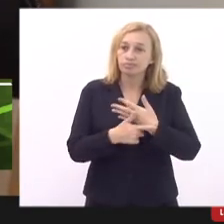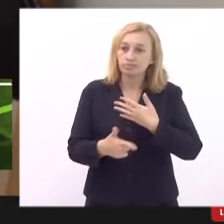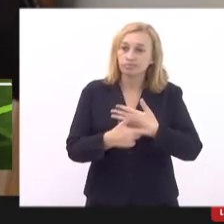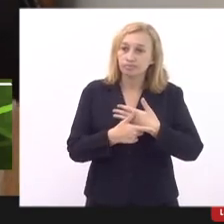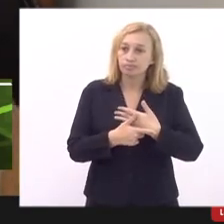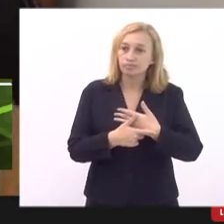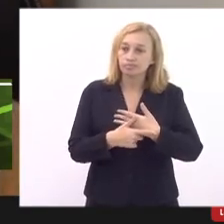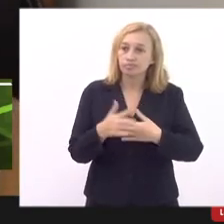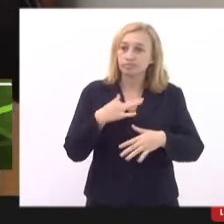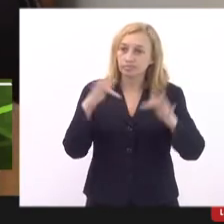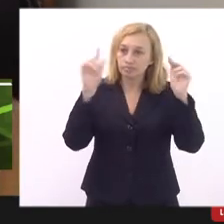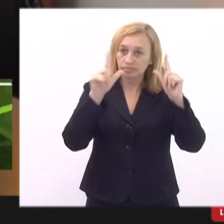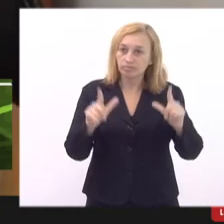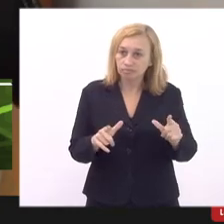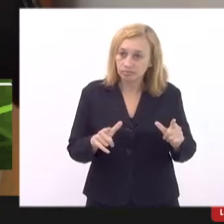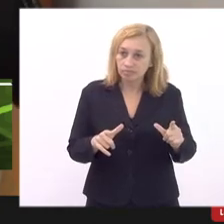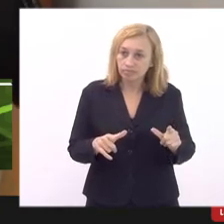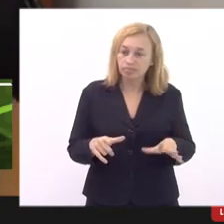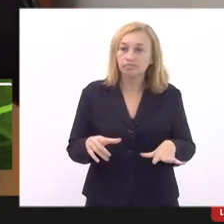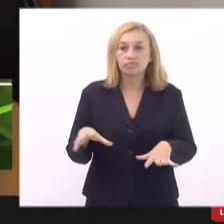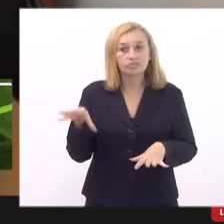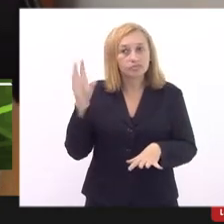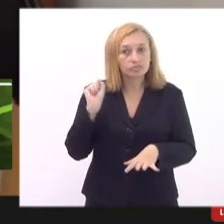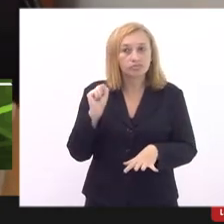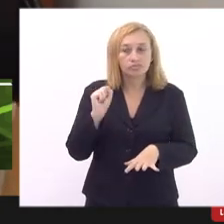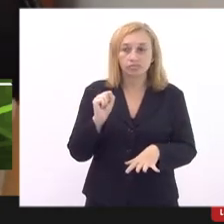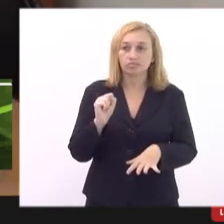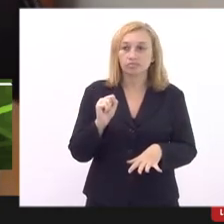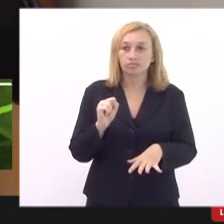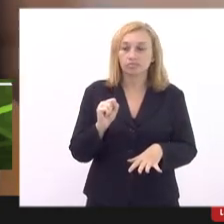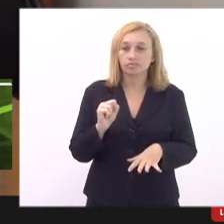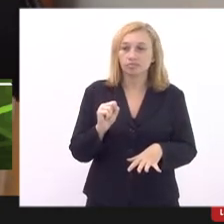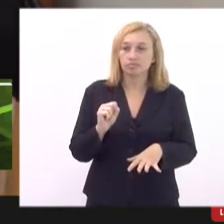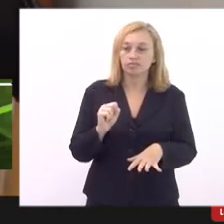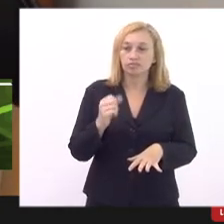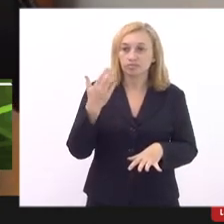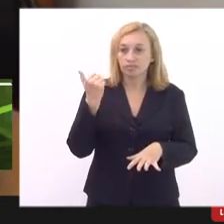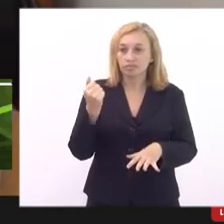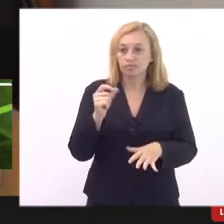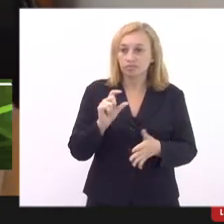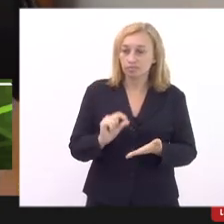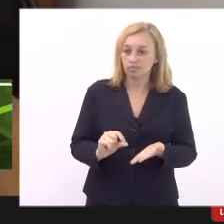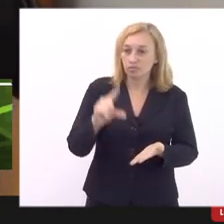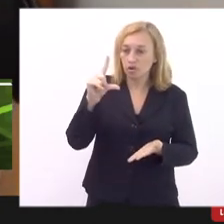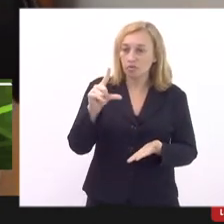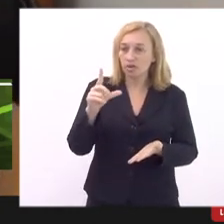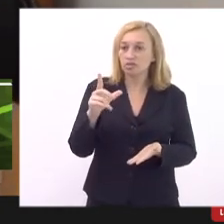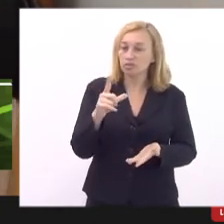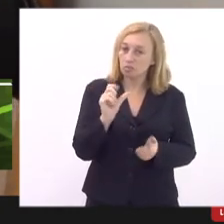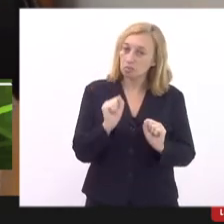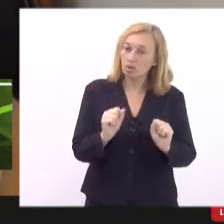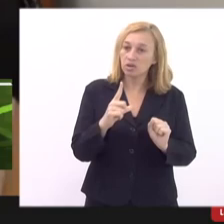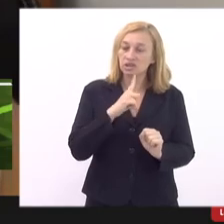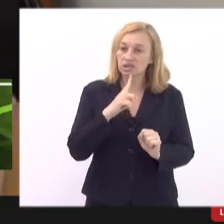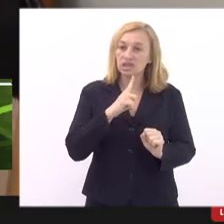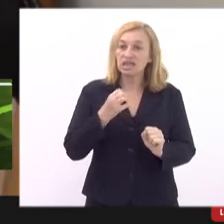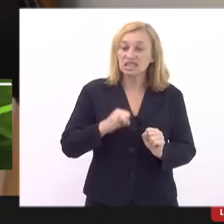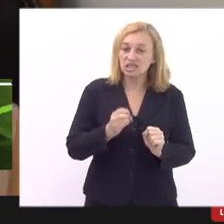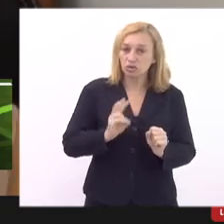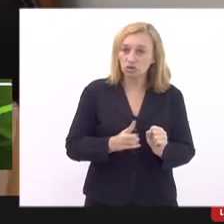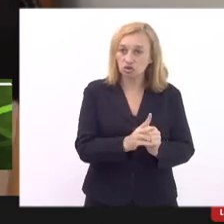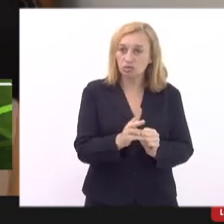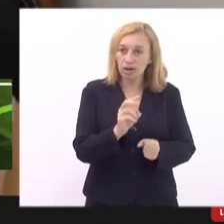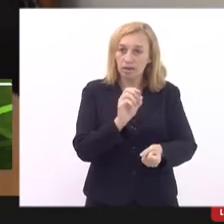feliz de ouvir a sinalização do subsecretário de criar uma perspectiva de aumento porque do jeito que está é crítico e em algum momento se continuar assim vai